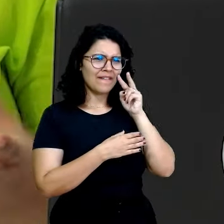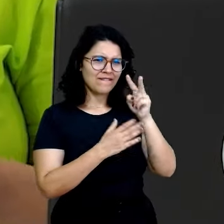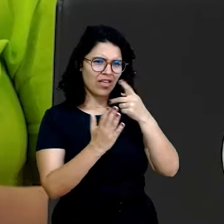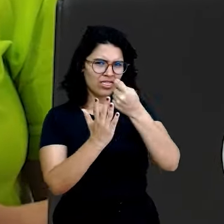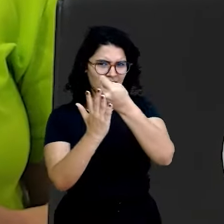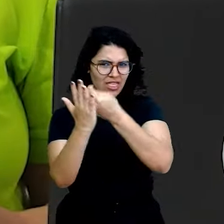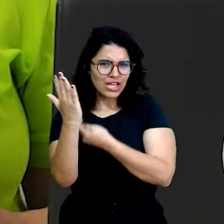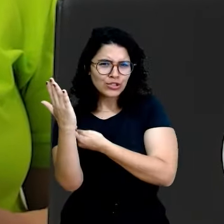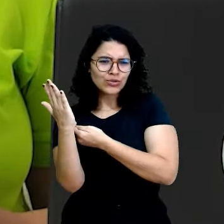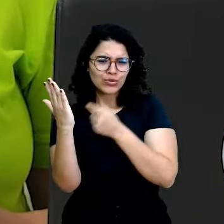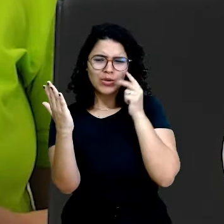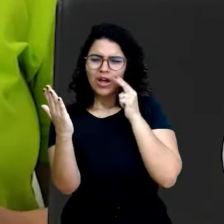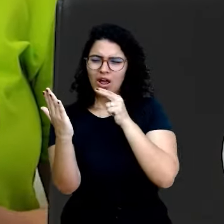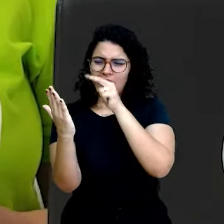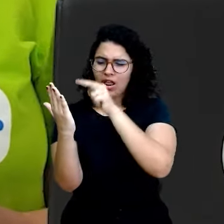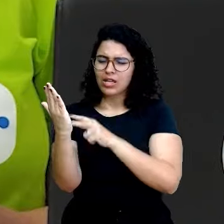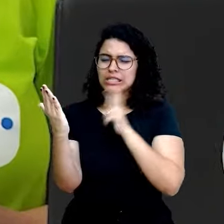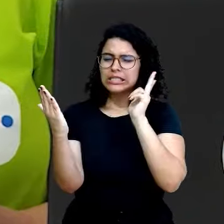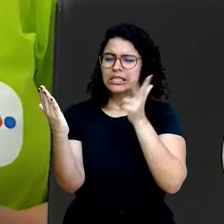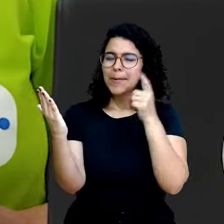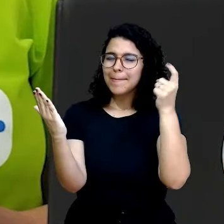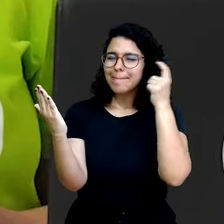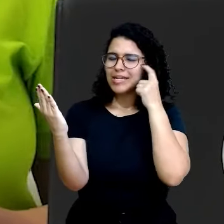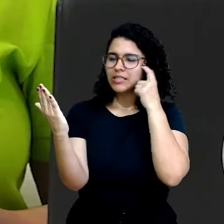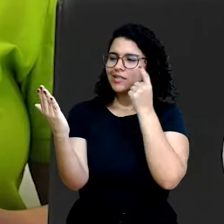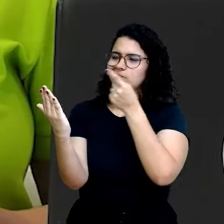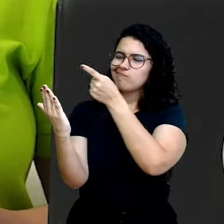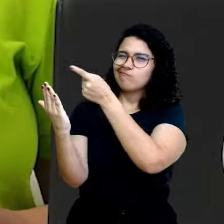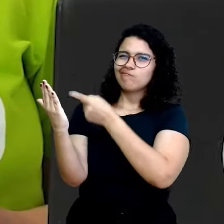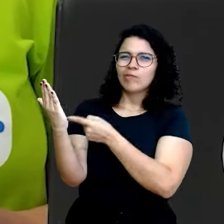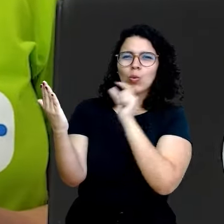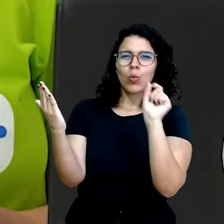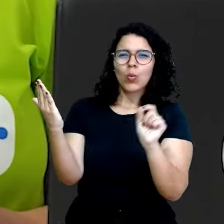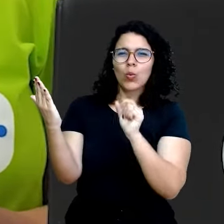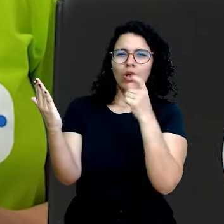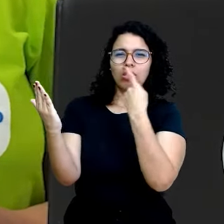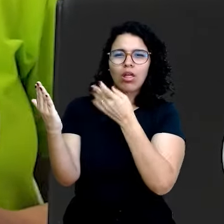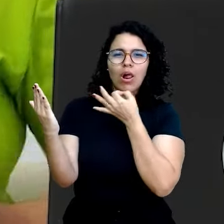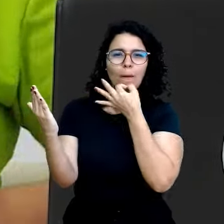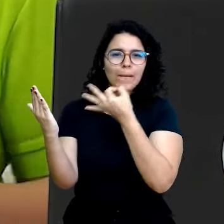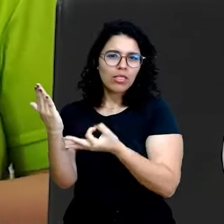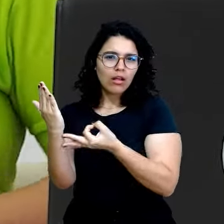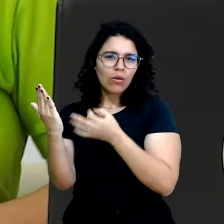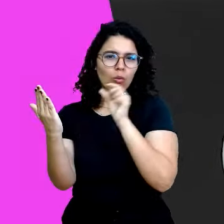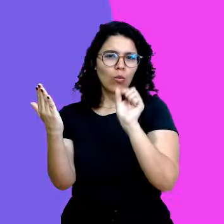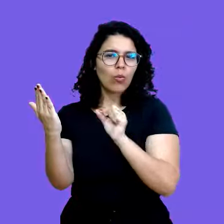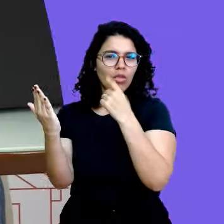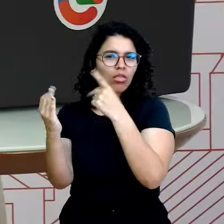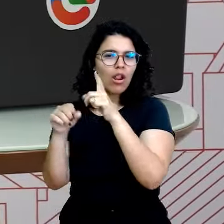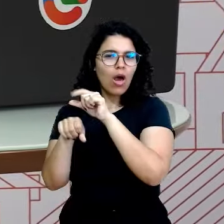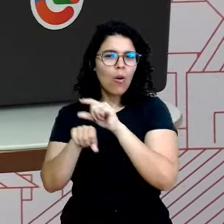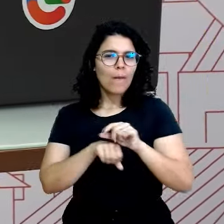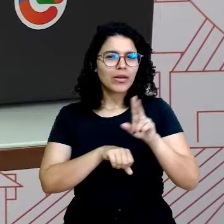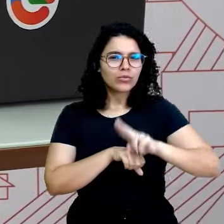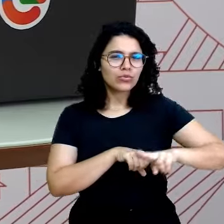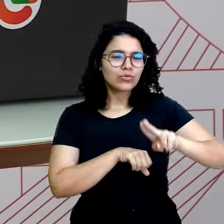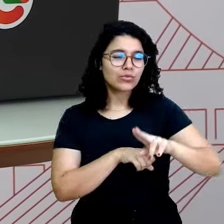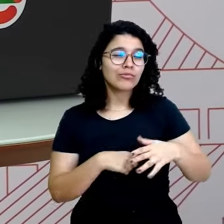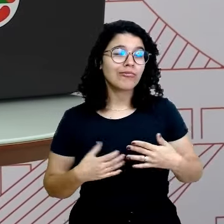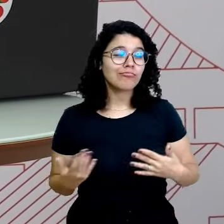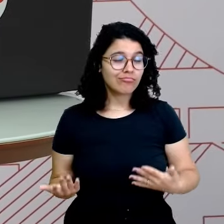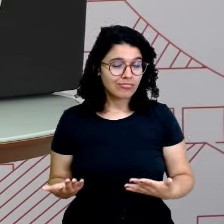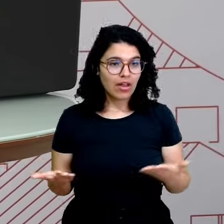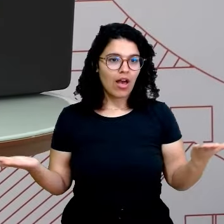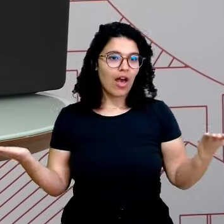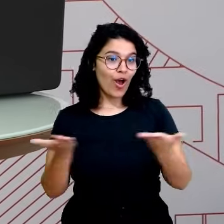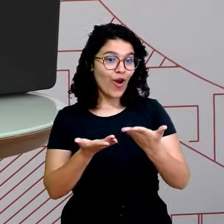texto, pensem sempre qual é a tese desse autor, quais são os argumentos que ele utiliza. Mas, agora que já